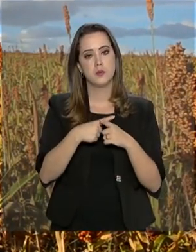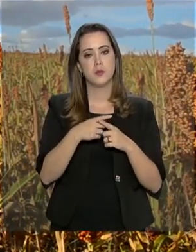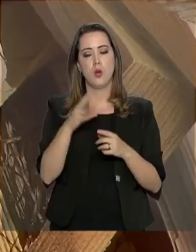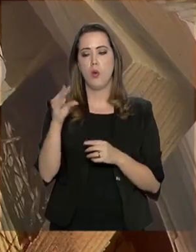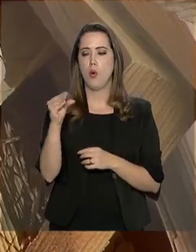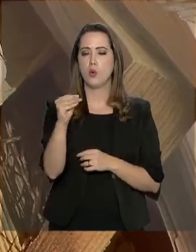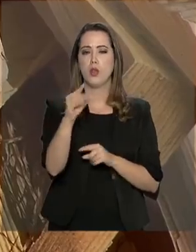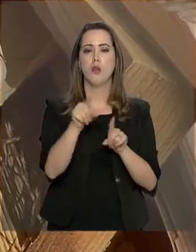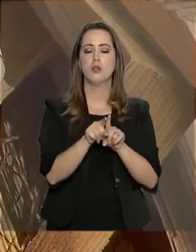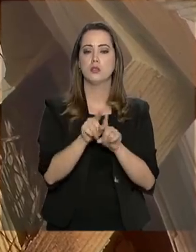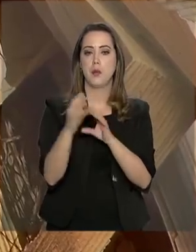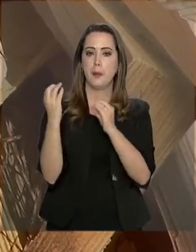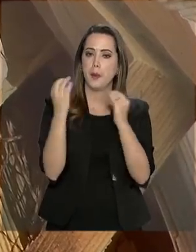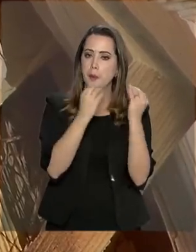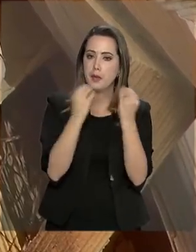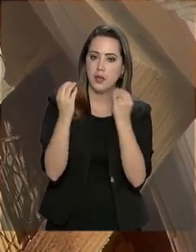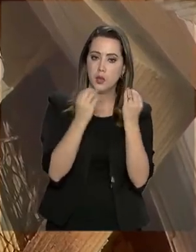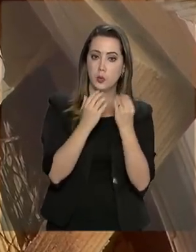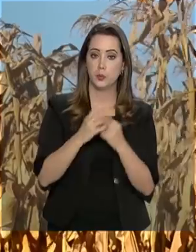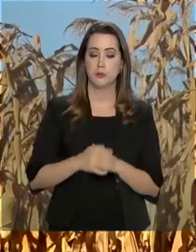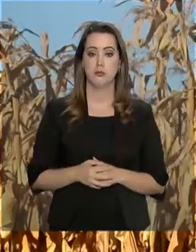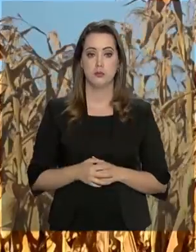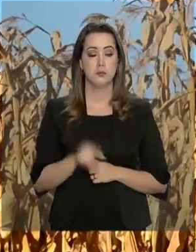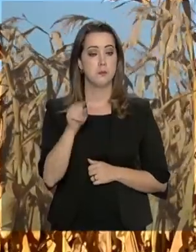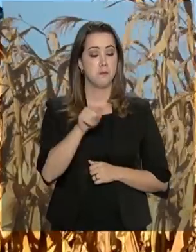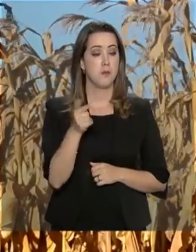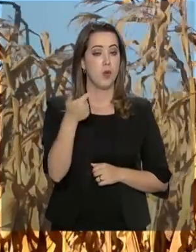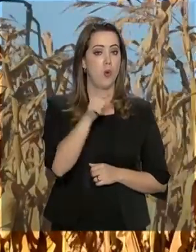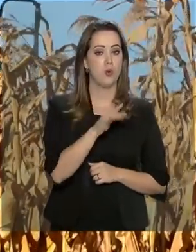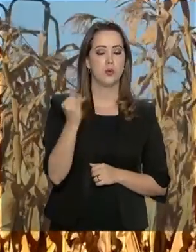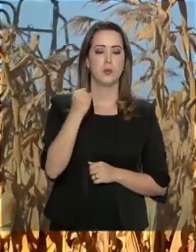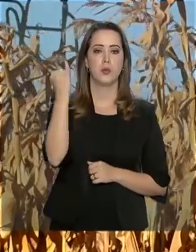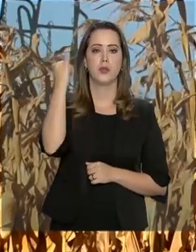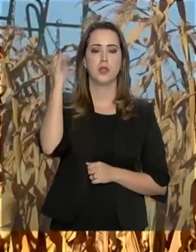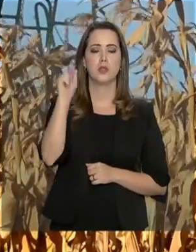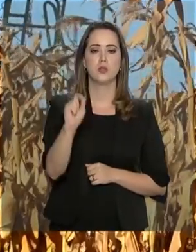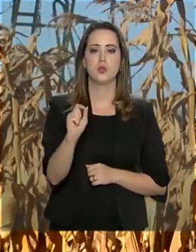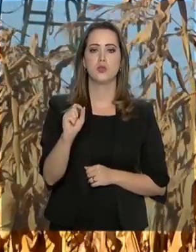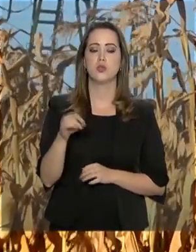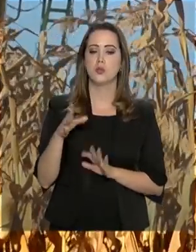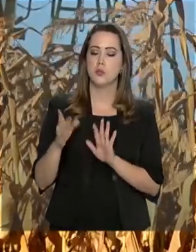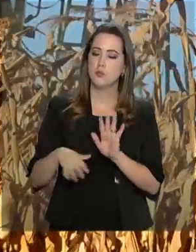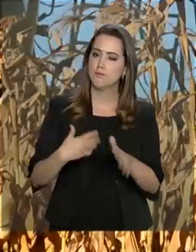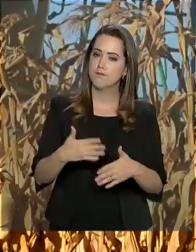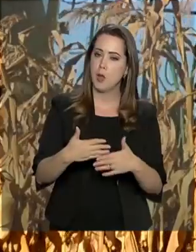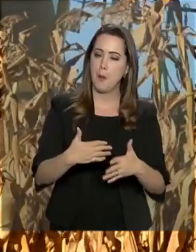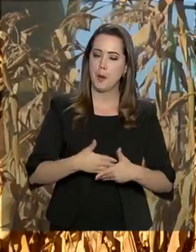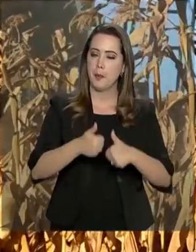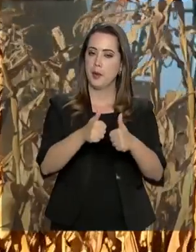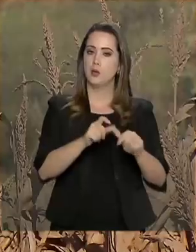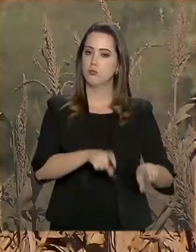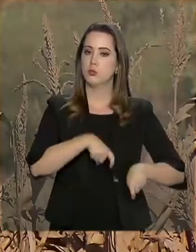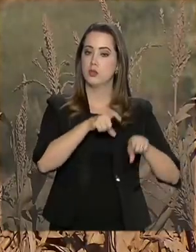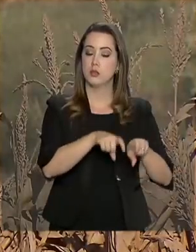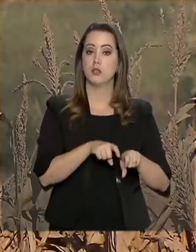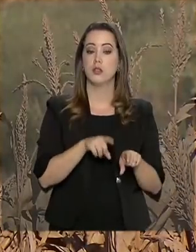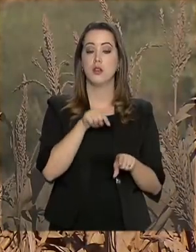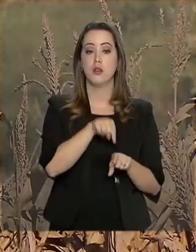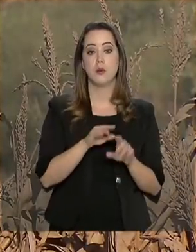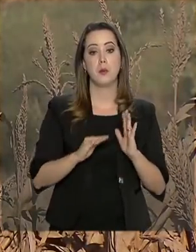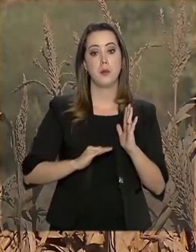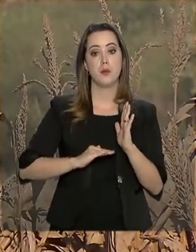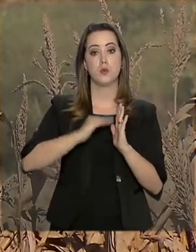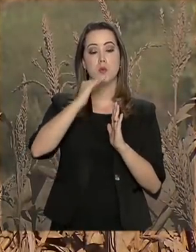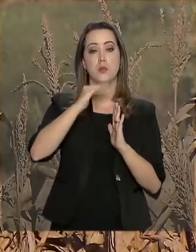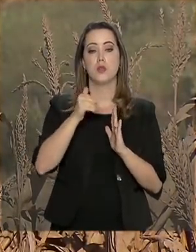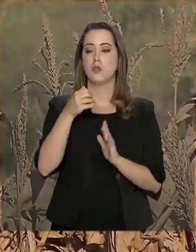algodão e pelo milho de segunda safra. Outro fator importante para esse desempenho é o aumento de cerca de